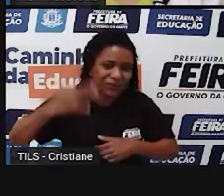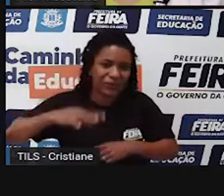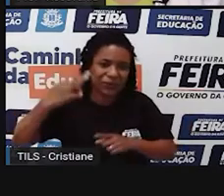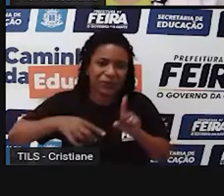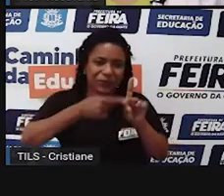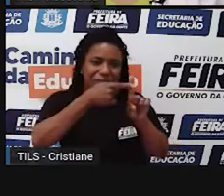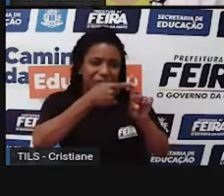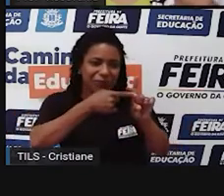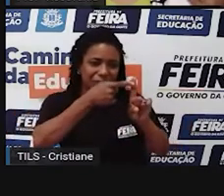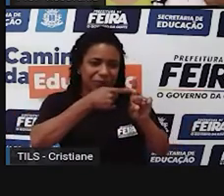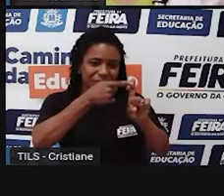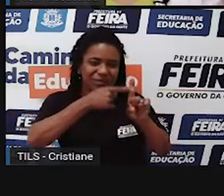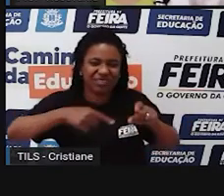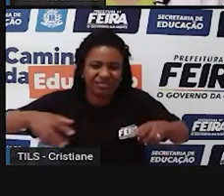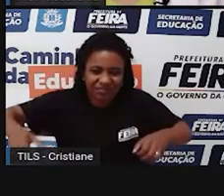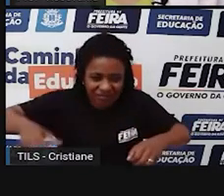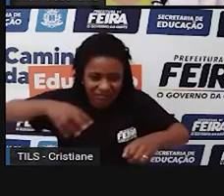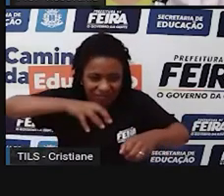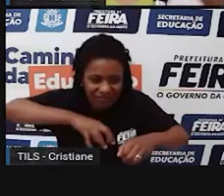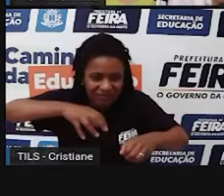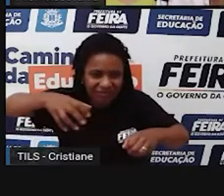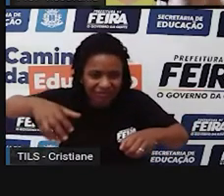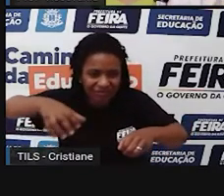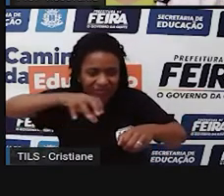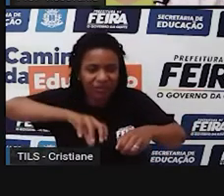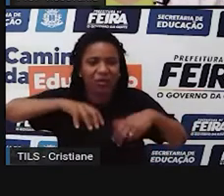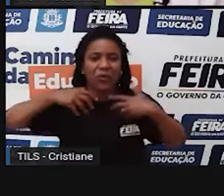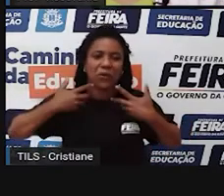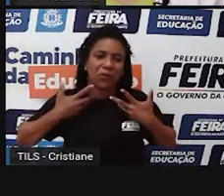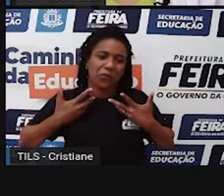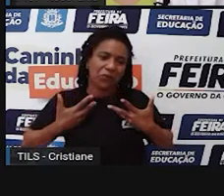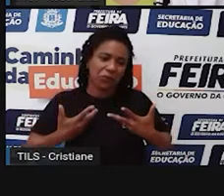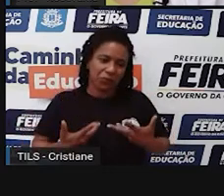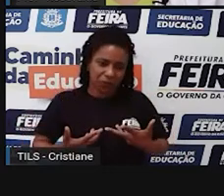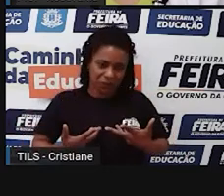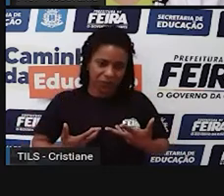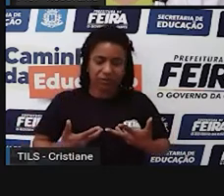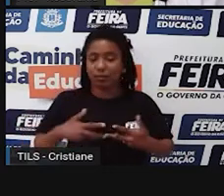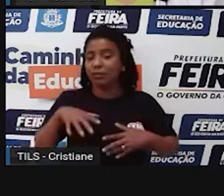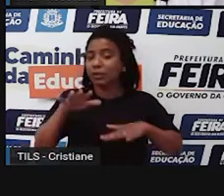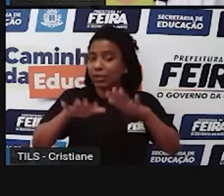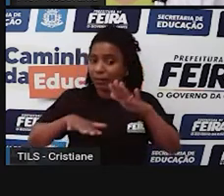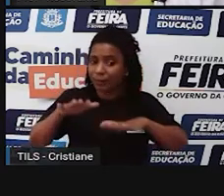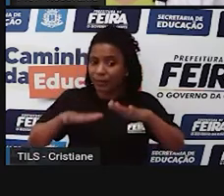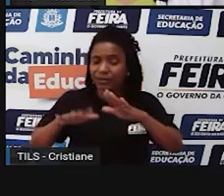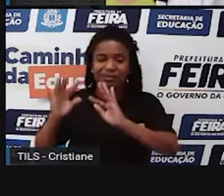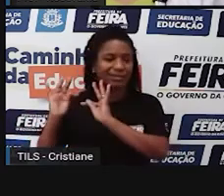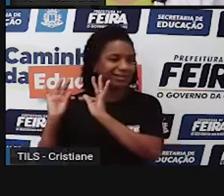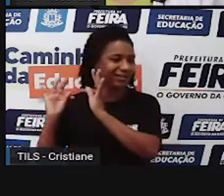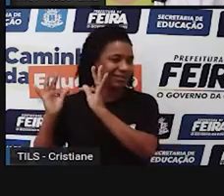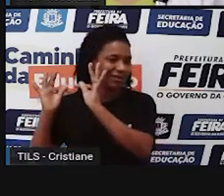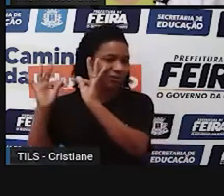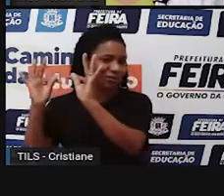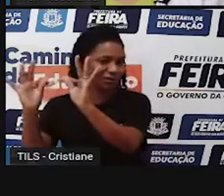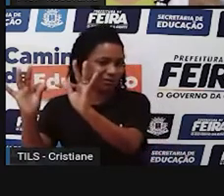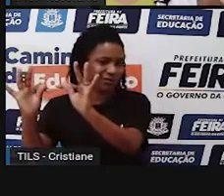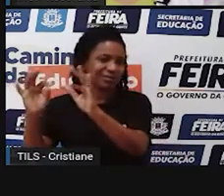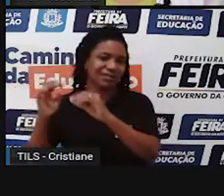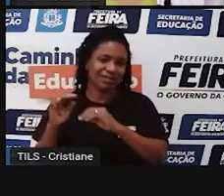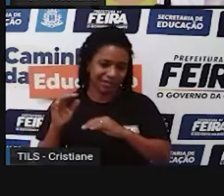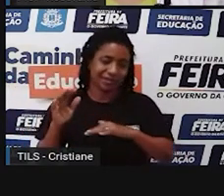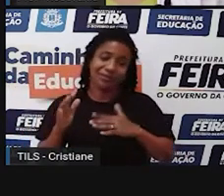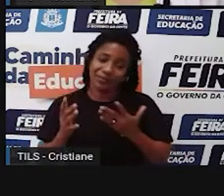trabalho, a depender do número de tecnologias ou não, tem algumas implicações, né? É claro que as máquinas, elas